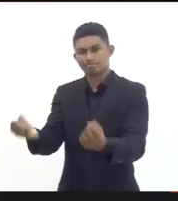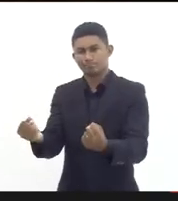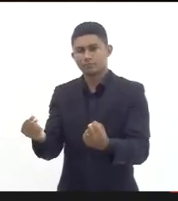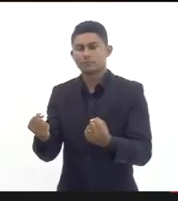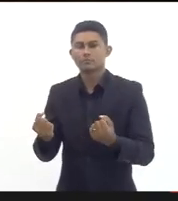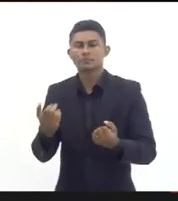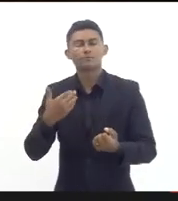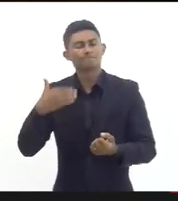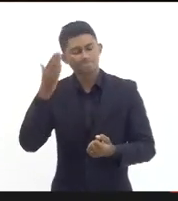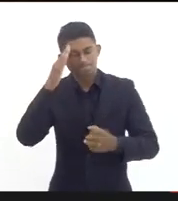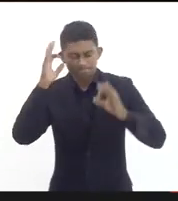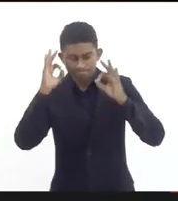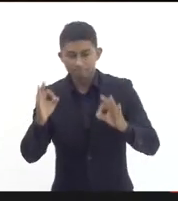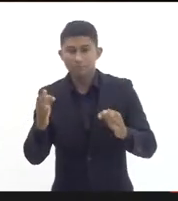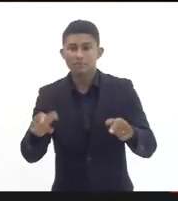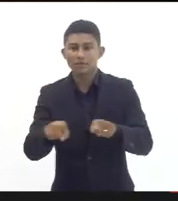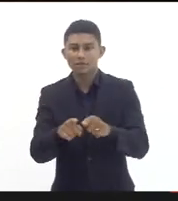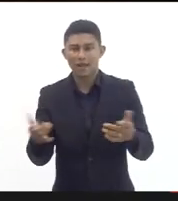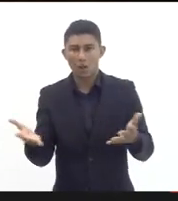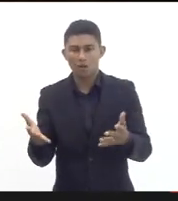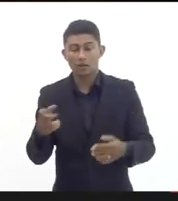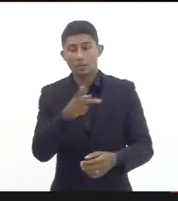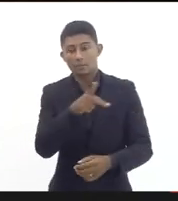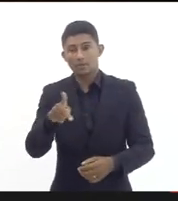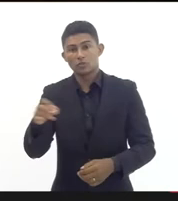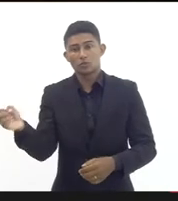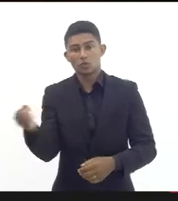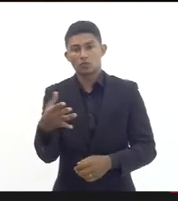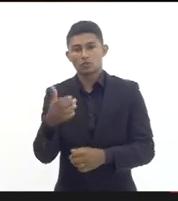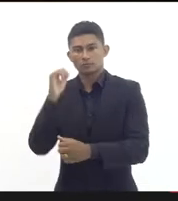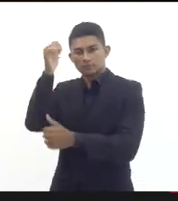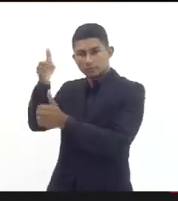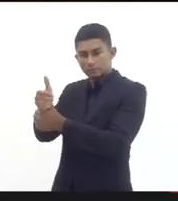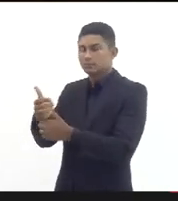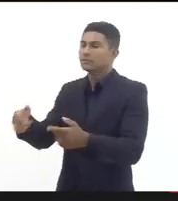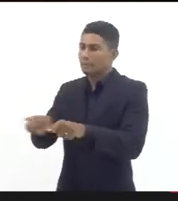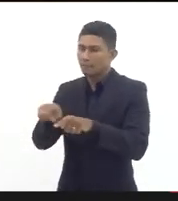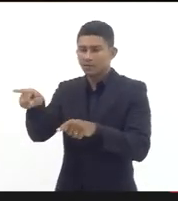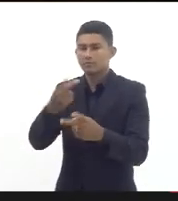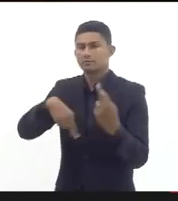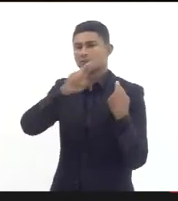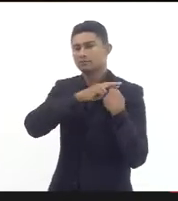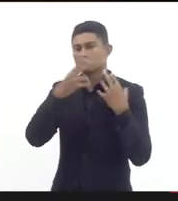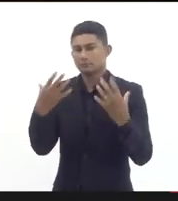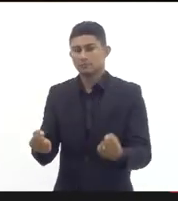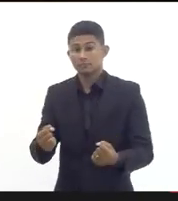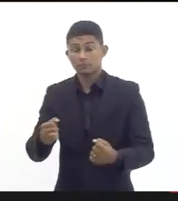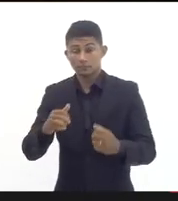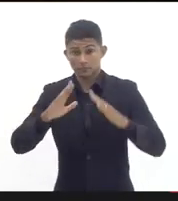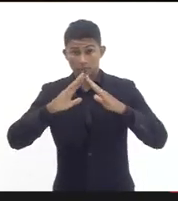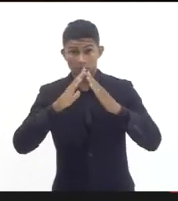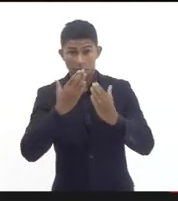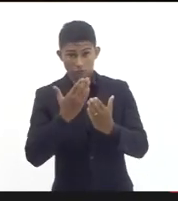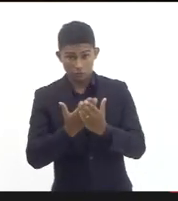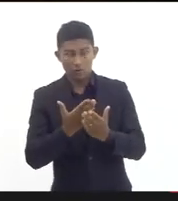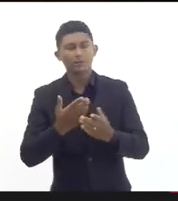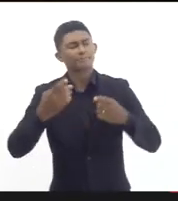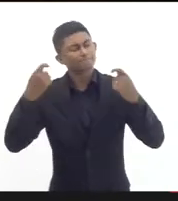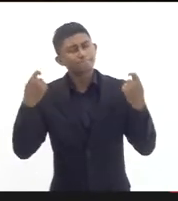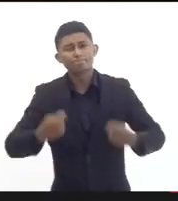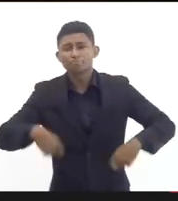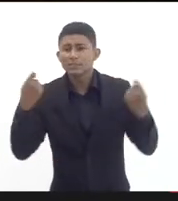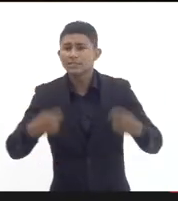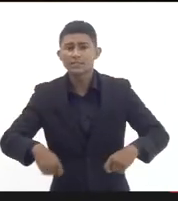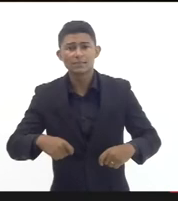que o atual presidente também o nosso colégio de aplicação precisa de uma solução estrutural para os